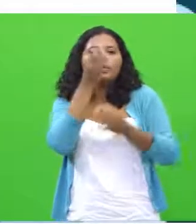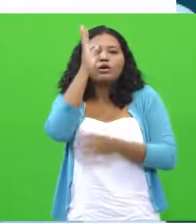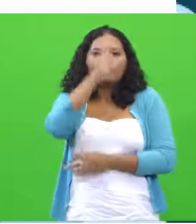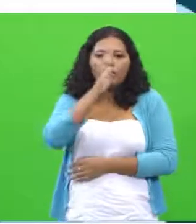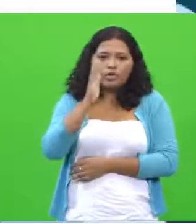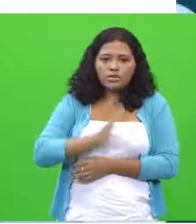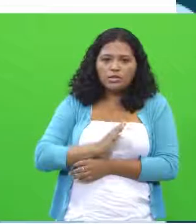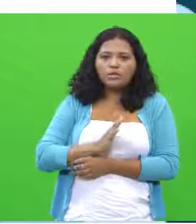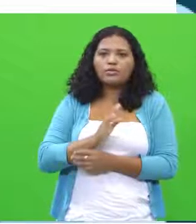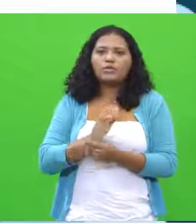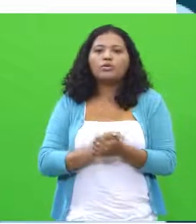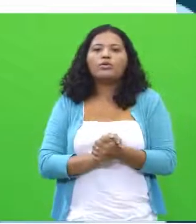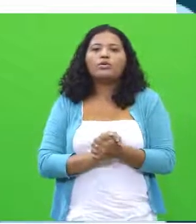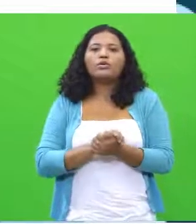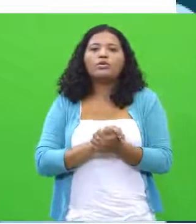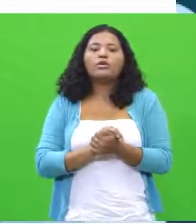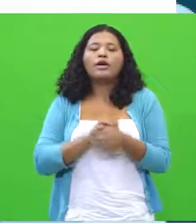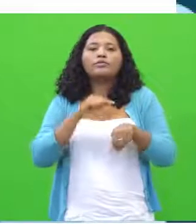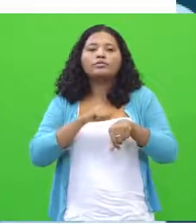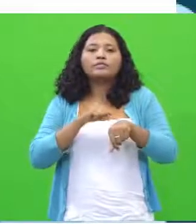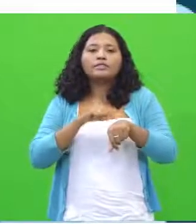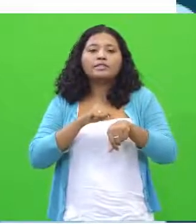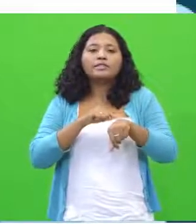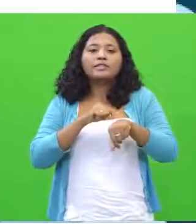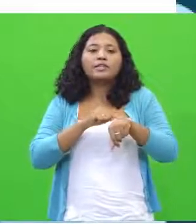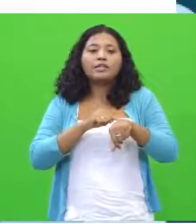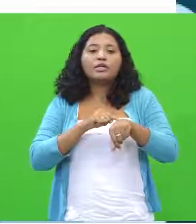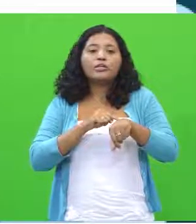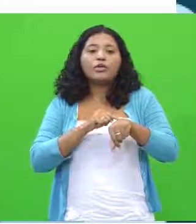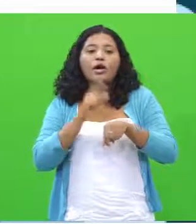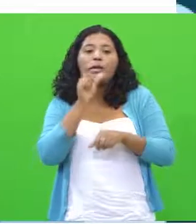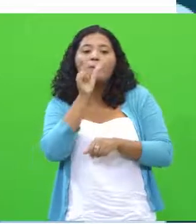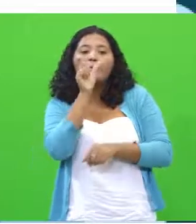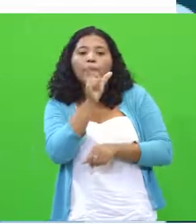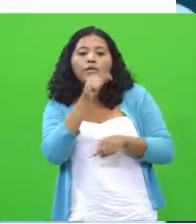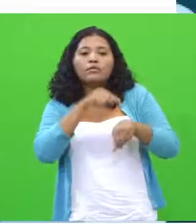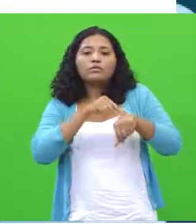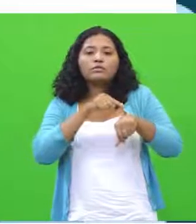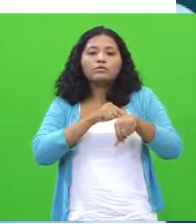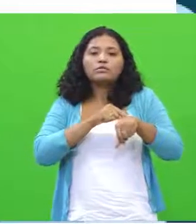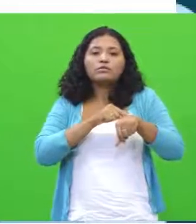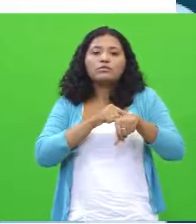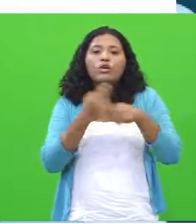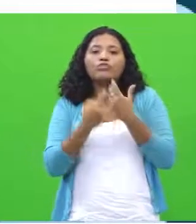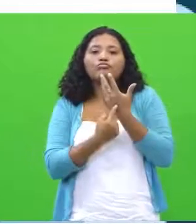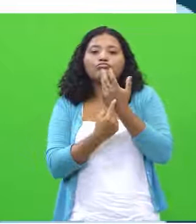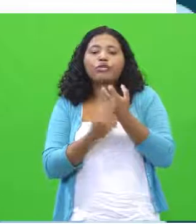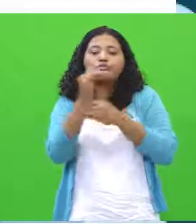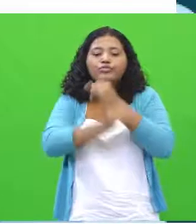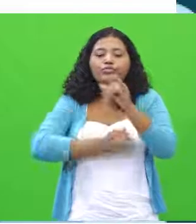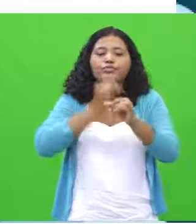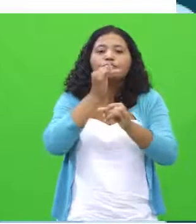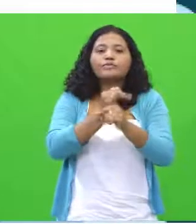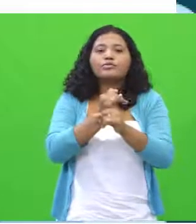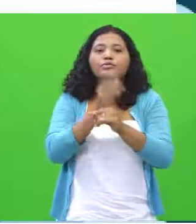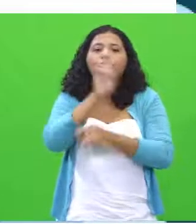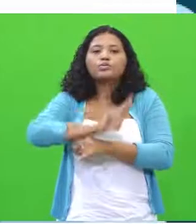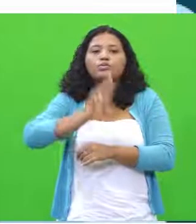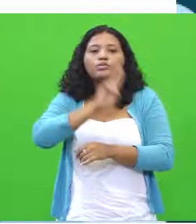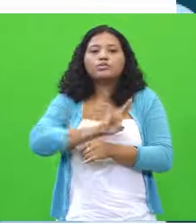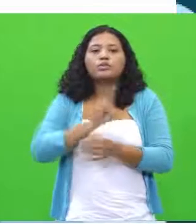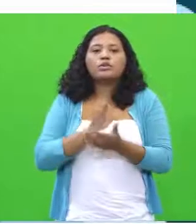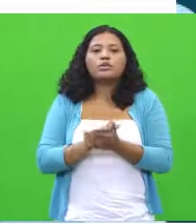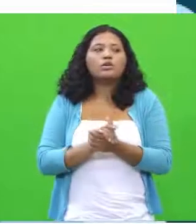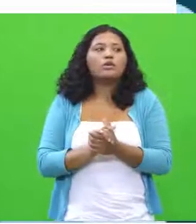nós temos, né, esse tempo aí indicado em redes sociais, certo? Então, a Lúcia está